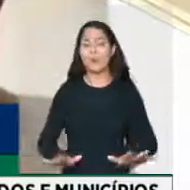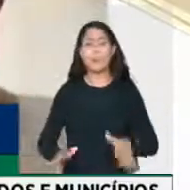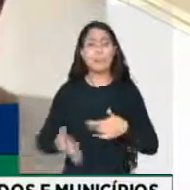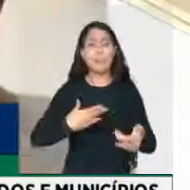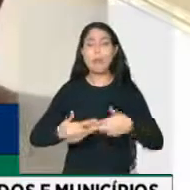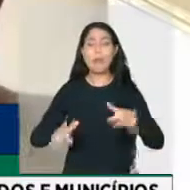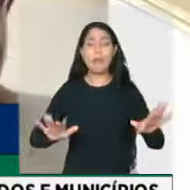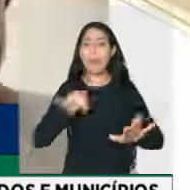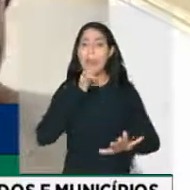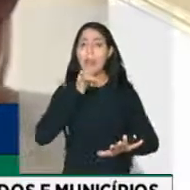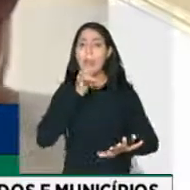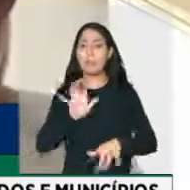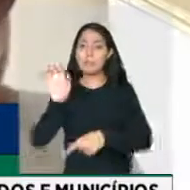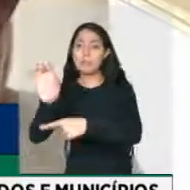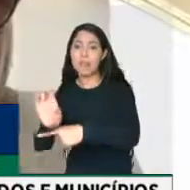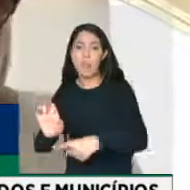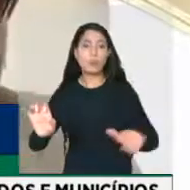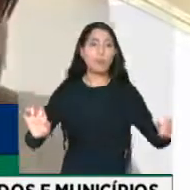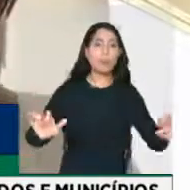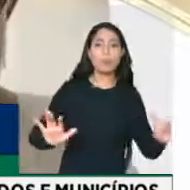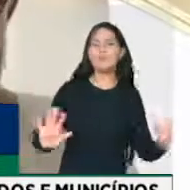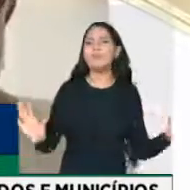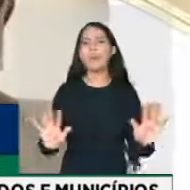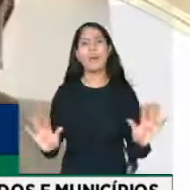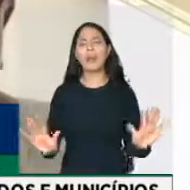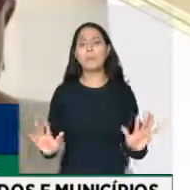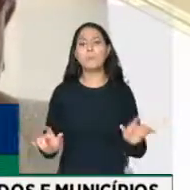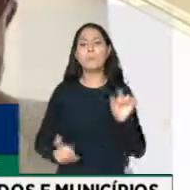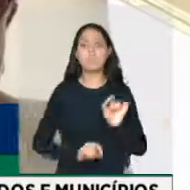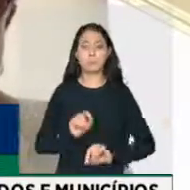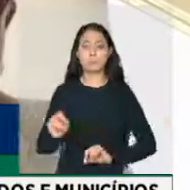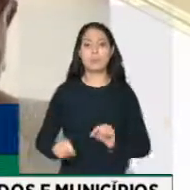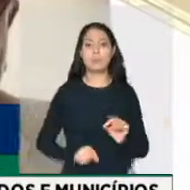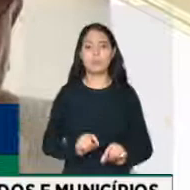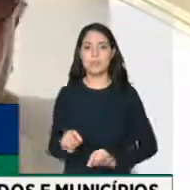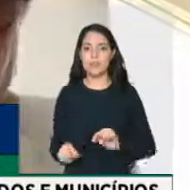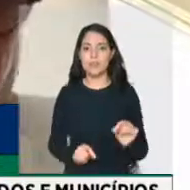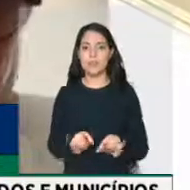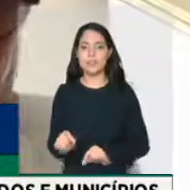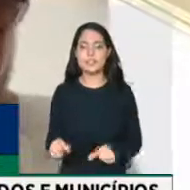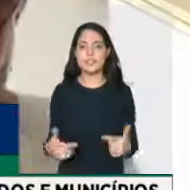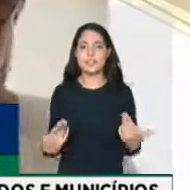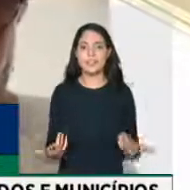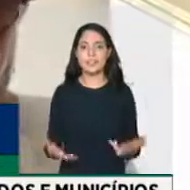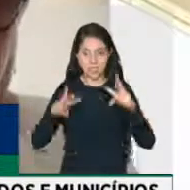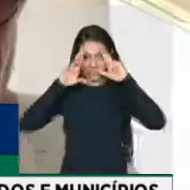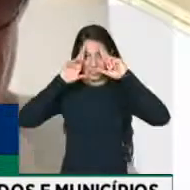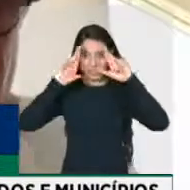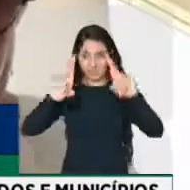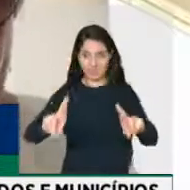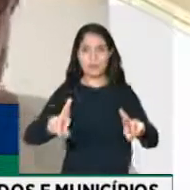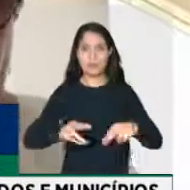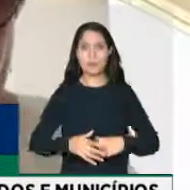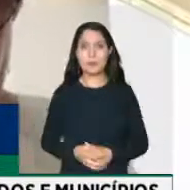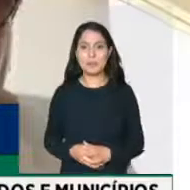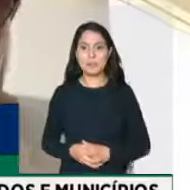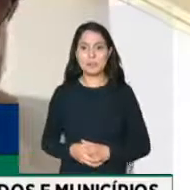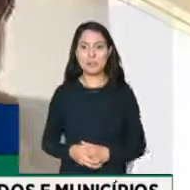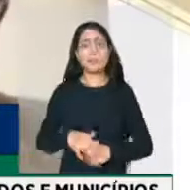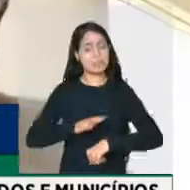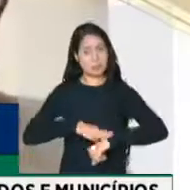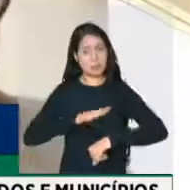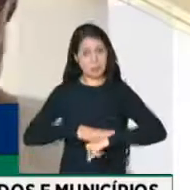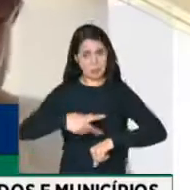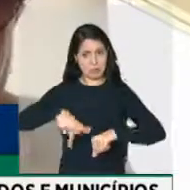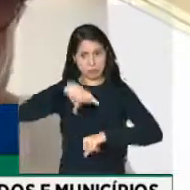de ser do seu estado ou não ser. Mas eu acho que aí é uma questão de respeito ao momento financeiro do que vive o